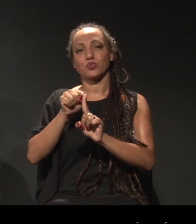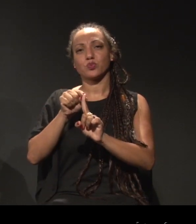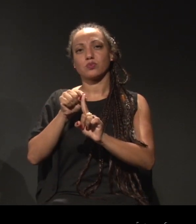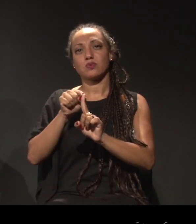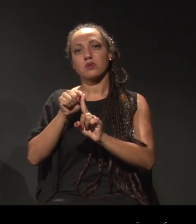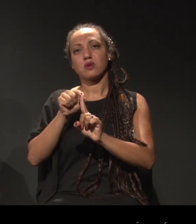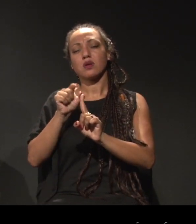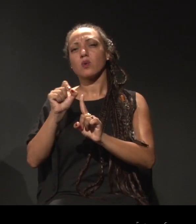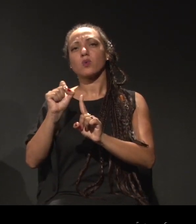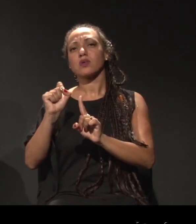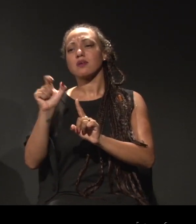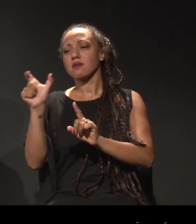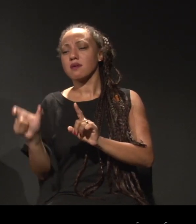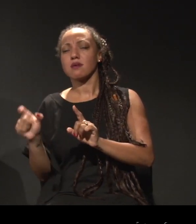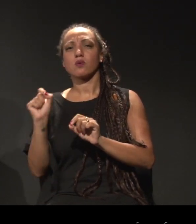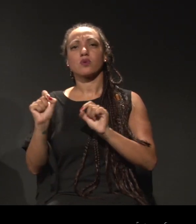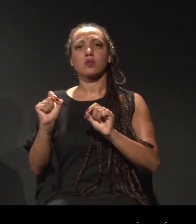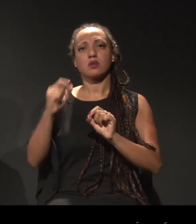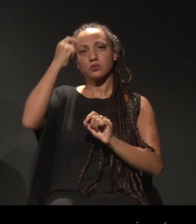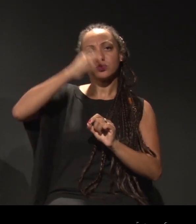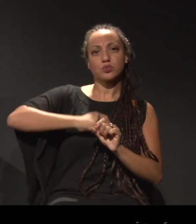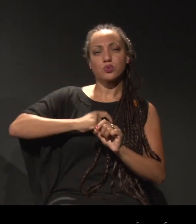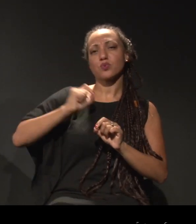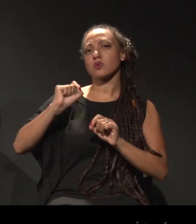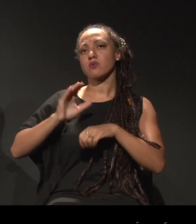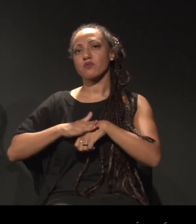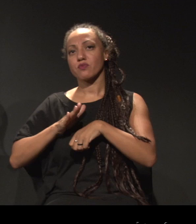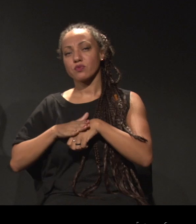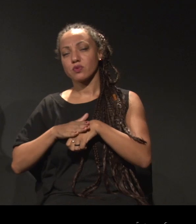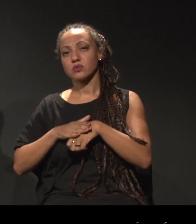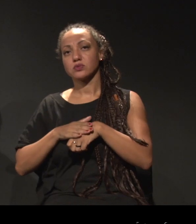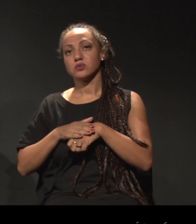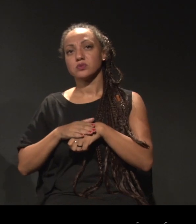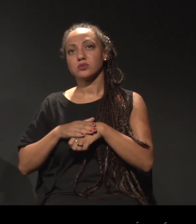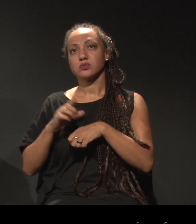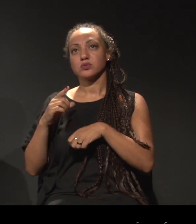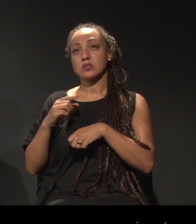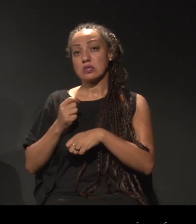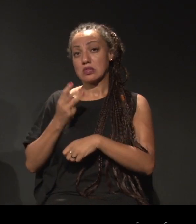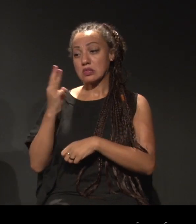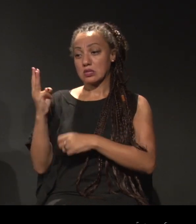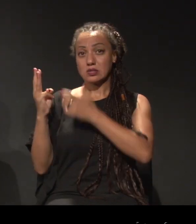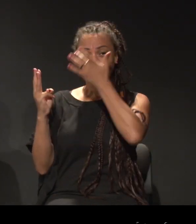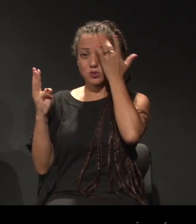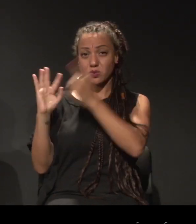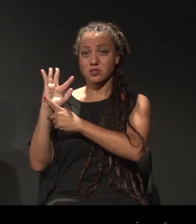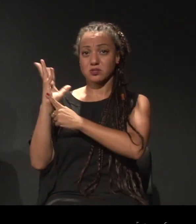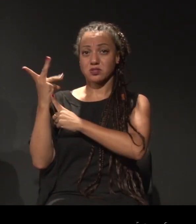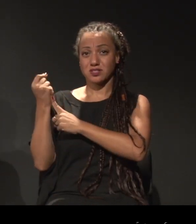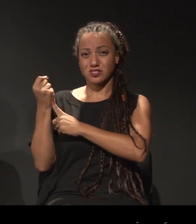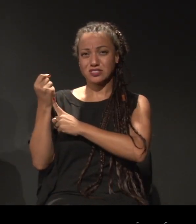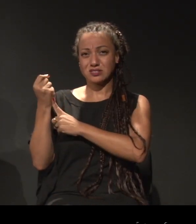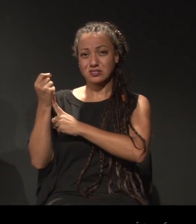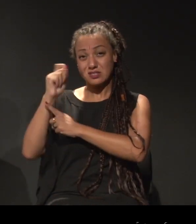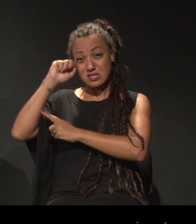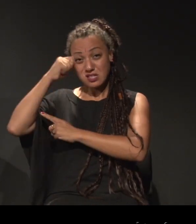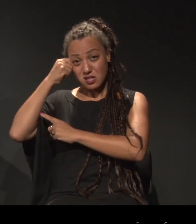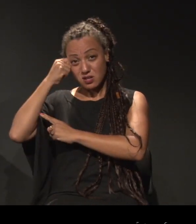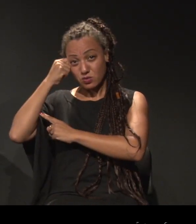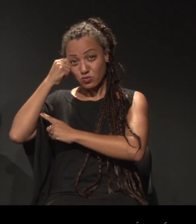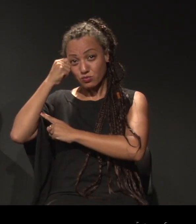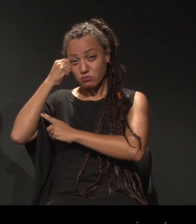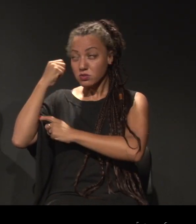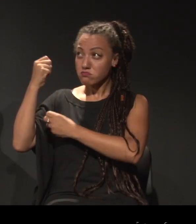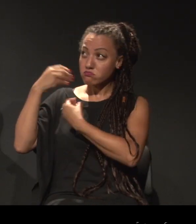é que é? Quem somos? O que fazemos? Foi criada por três cidadãos, negros, artistas. E qual é?